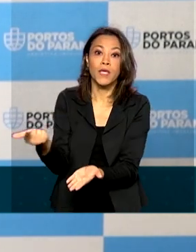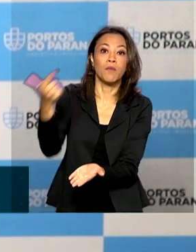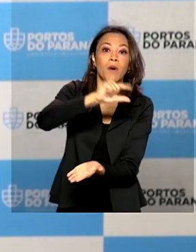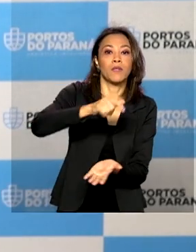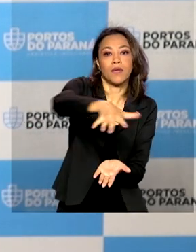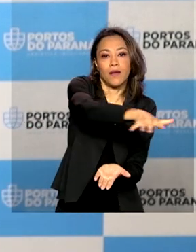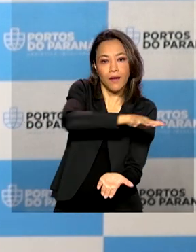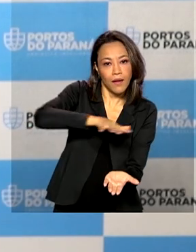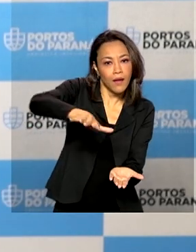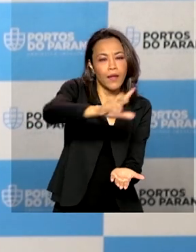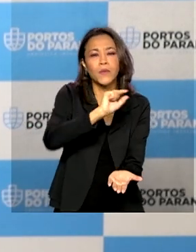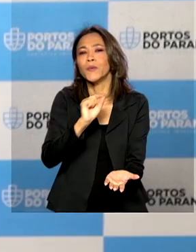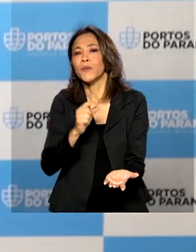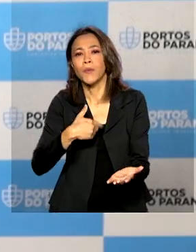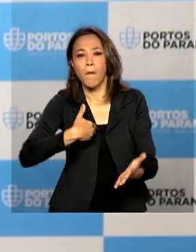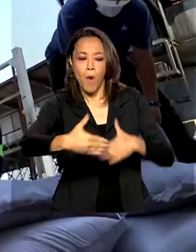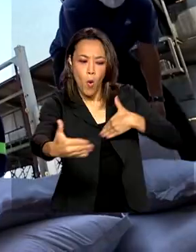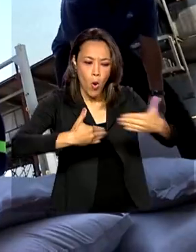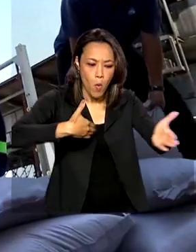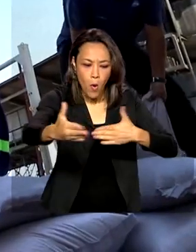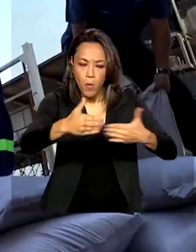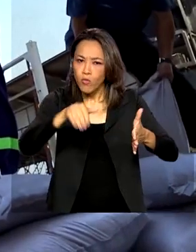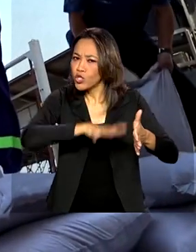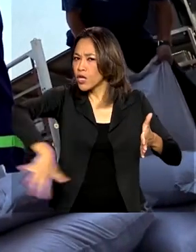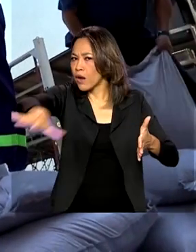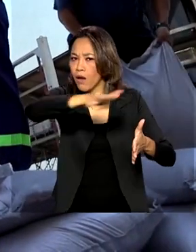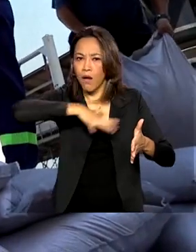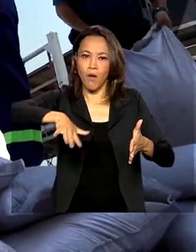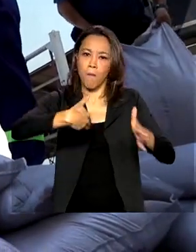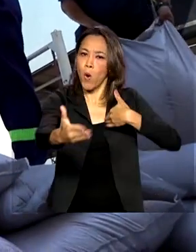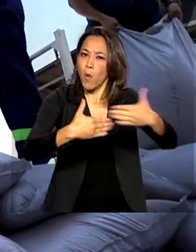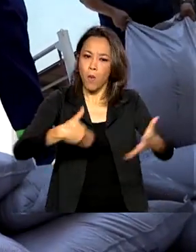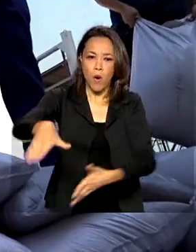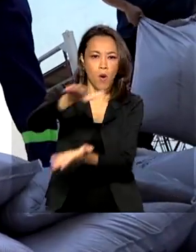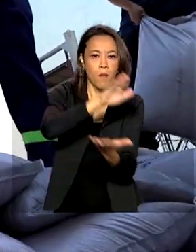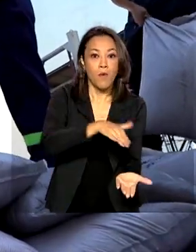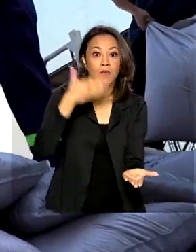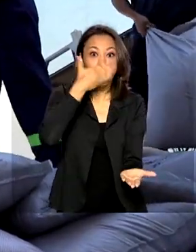uma área para movimentação de carga geral, em especial açúcar ensacado.